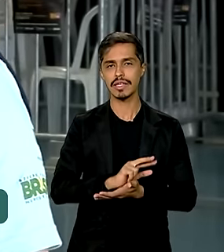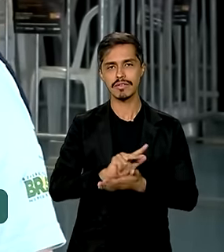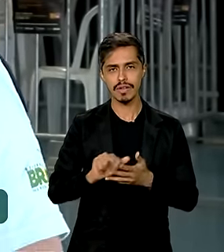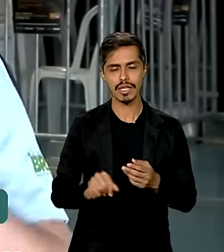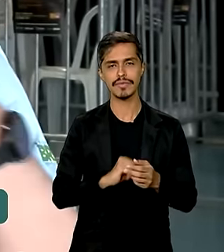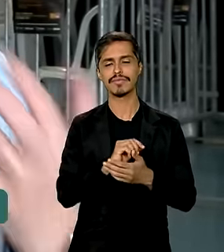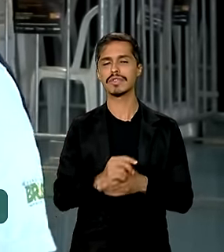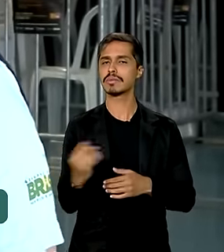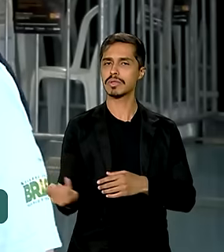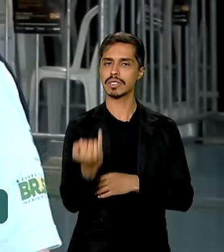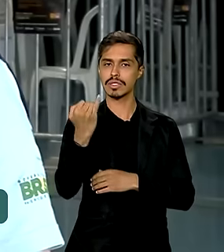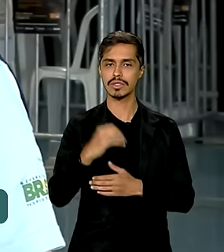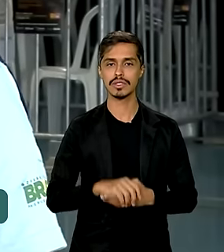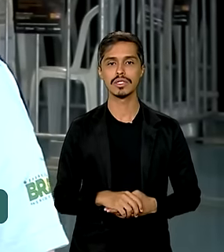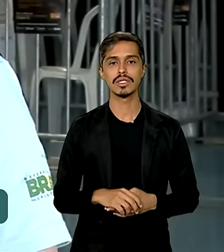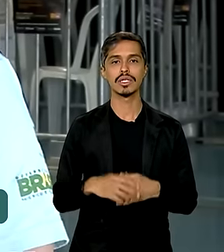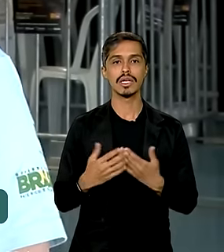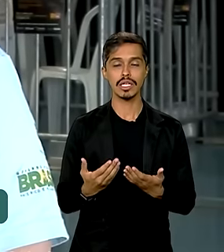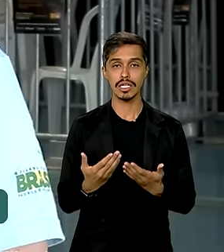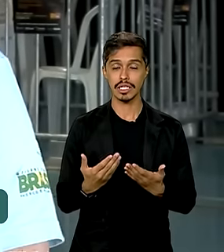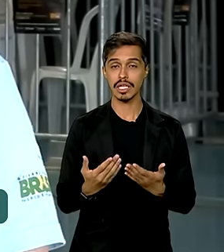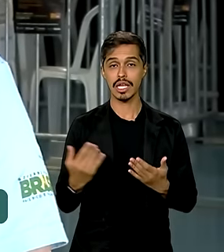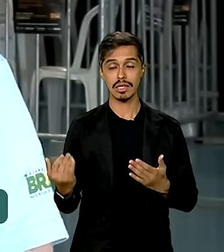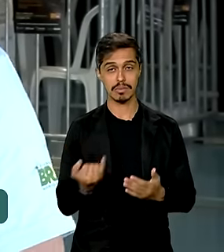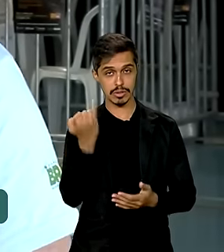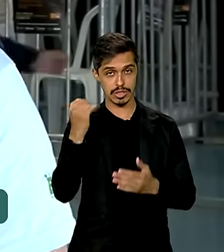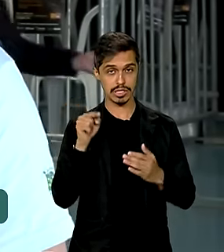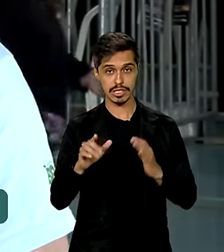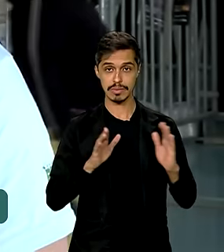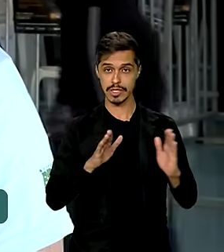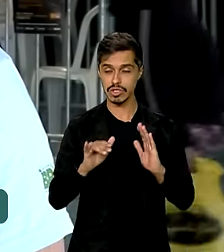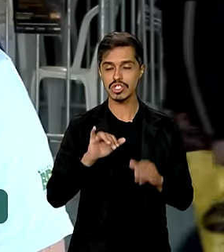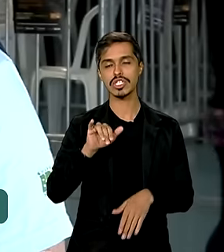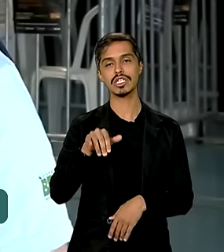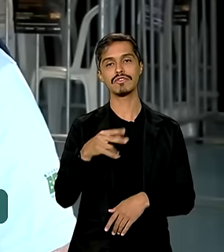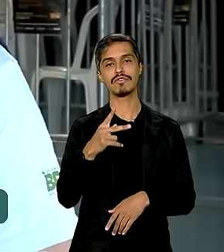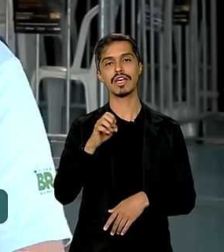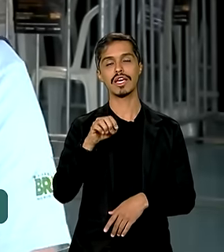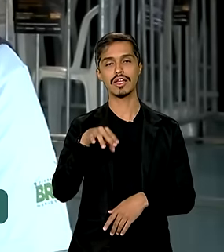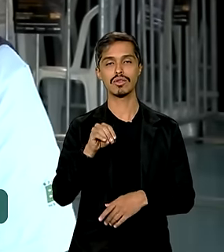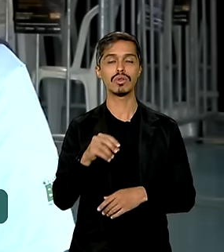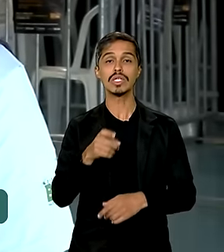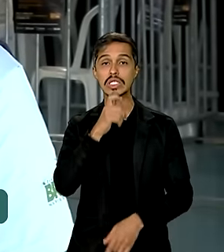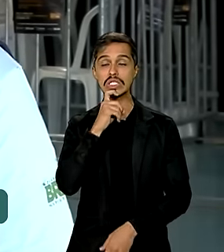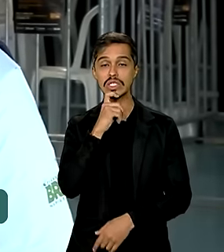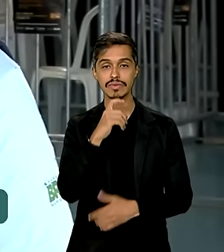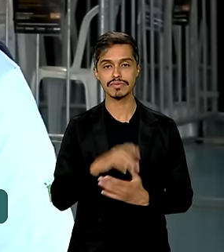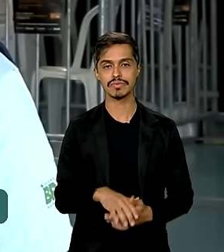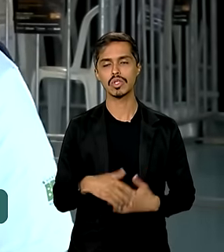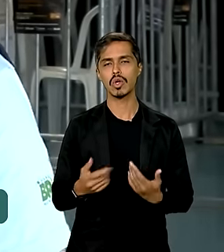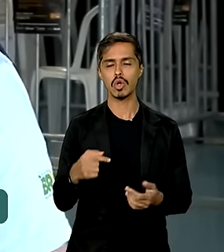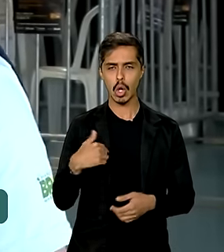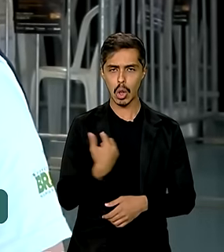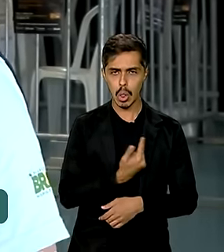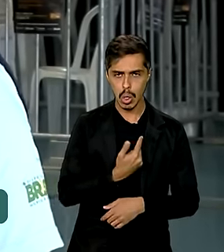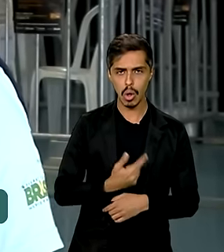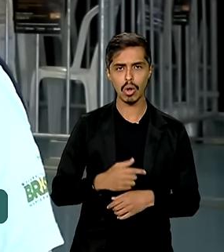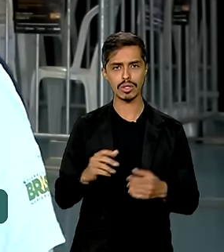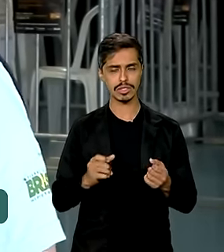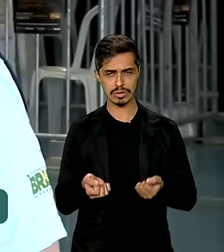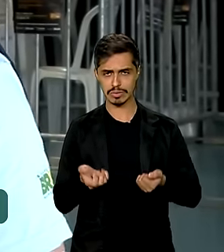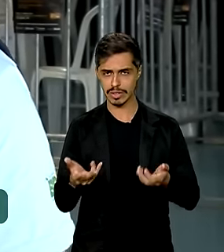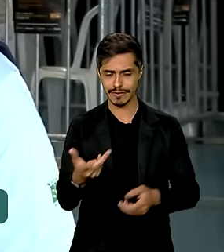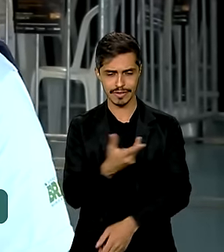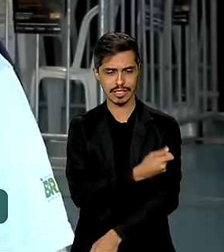não só para esse período, mas o período de inverno. E é importante dizer que o Ministério da Saúde disponibiliza essas vacinas, não está faltando